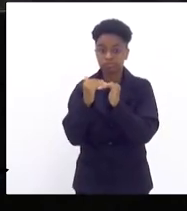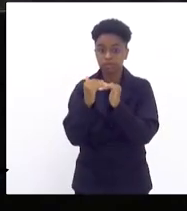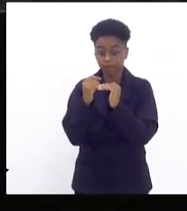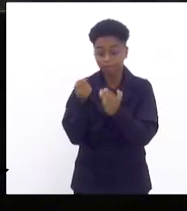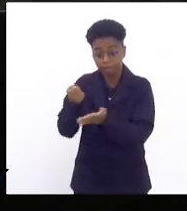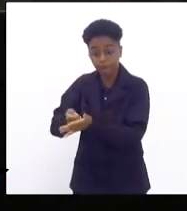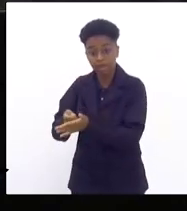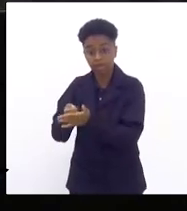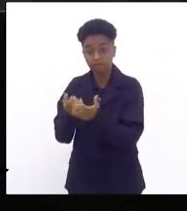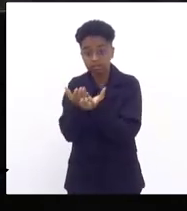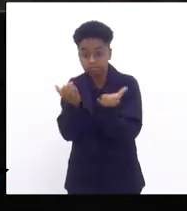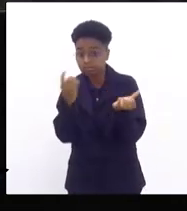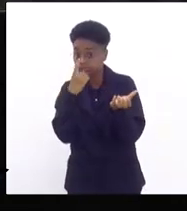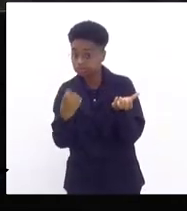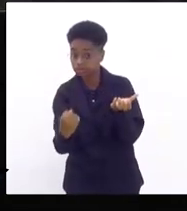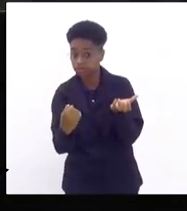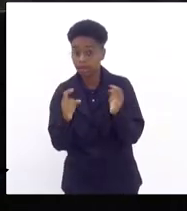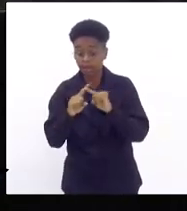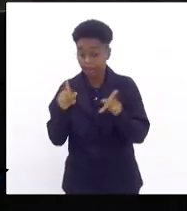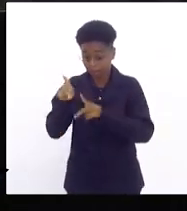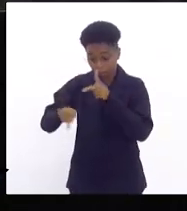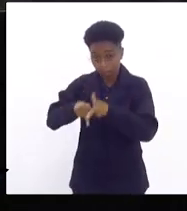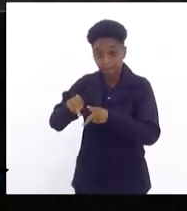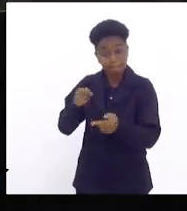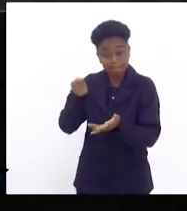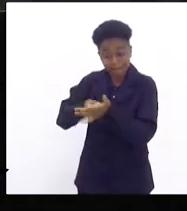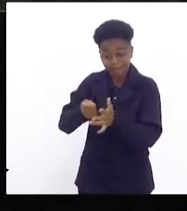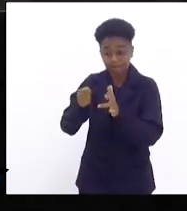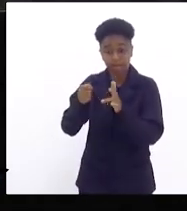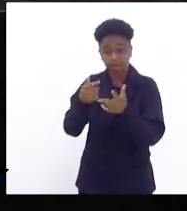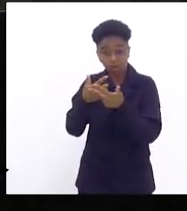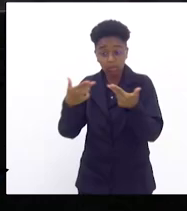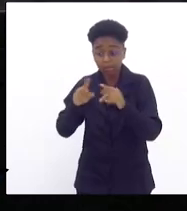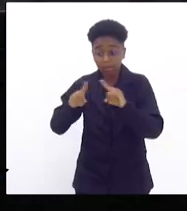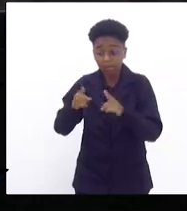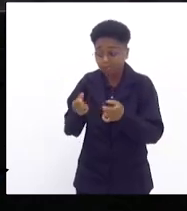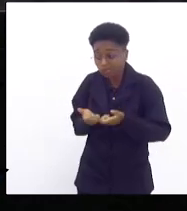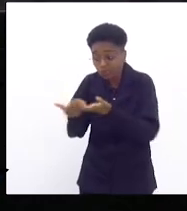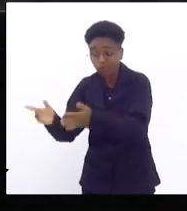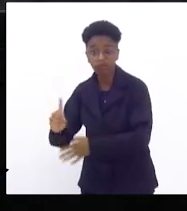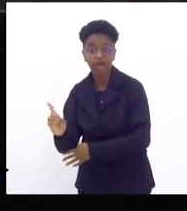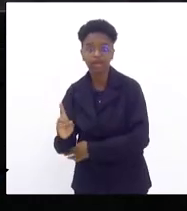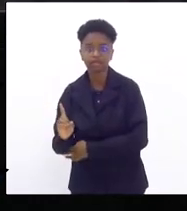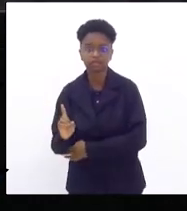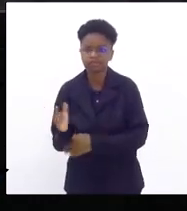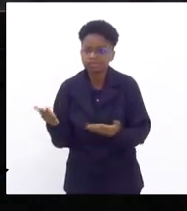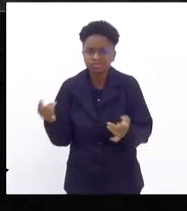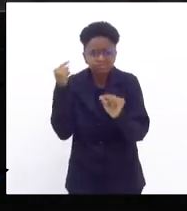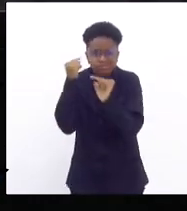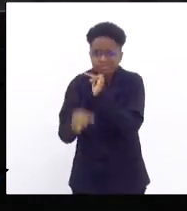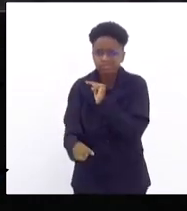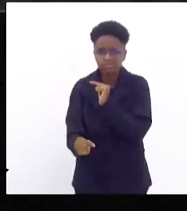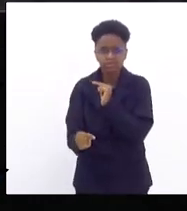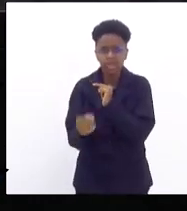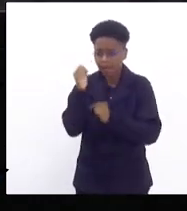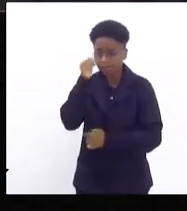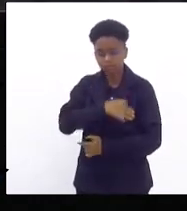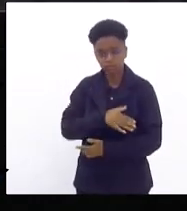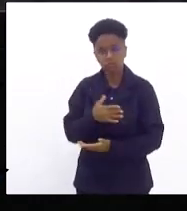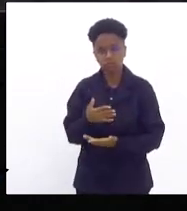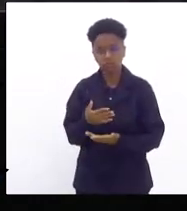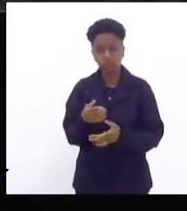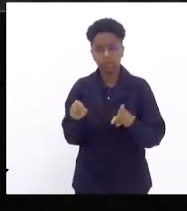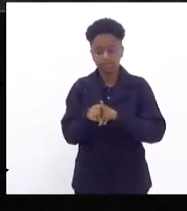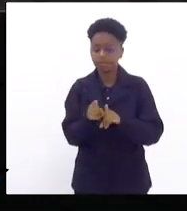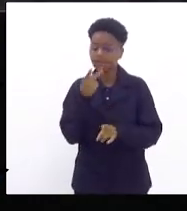esgoto e a população paga por um serviço que não é prestado chega a ser um absurdo e quando falaram